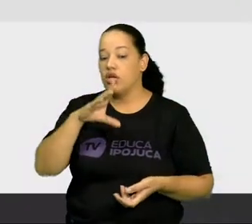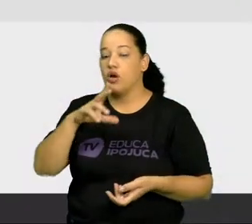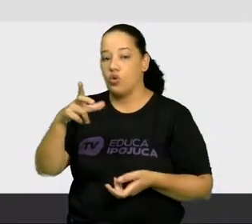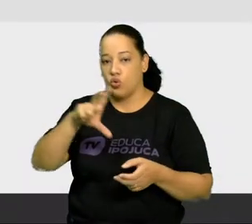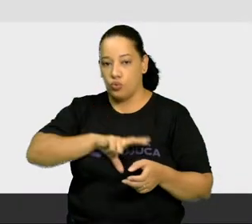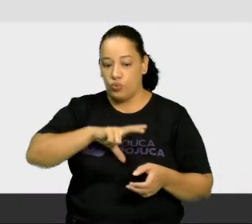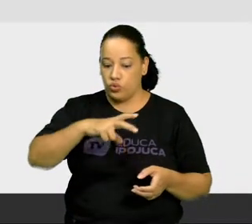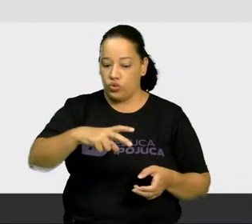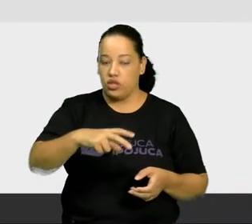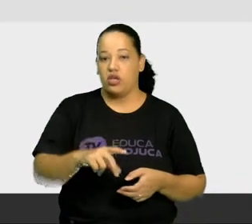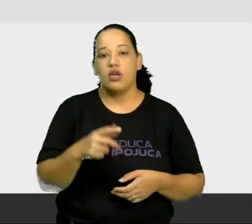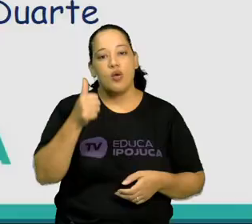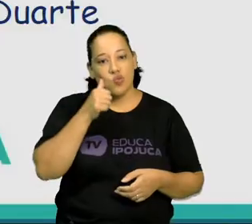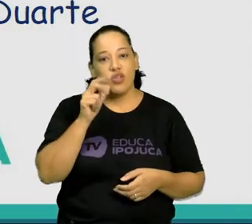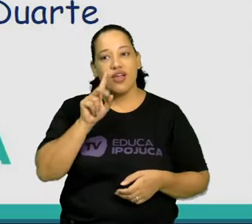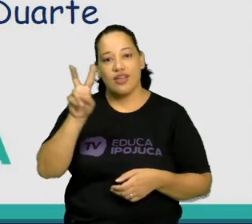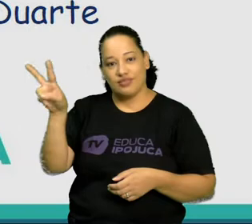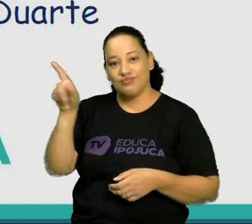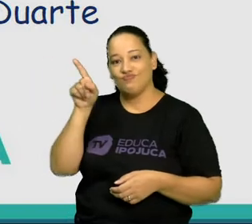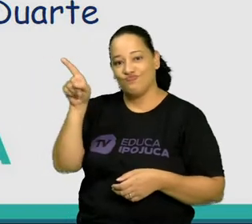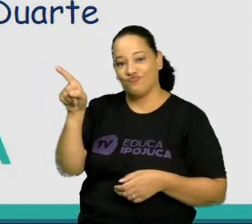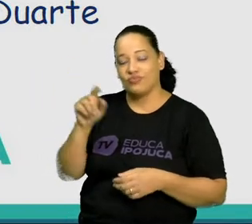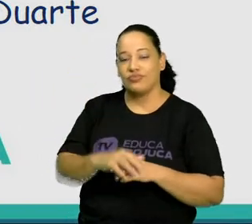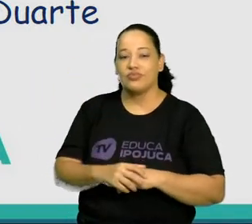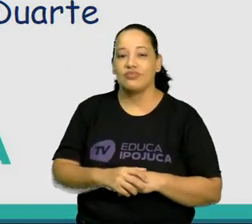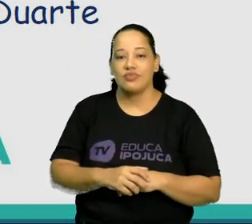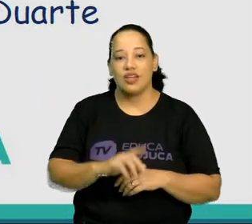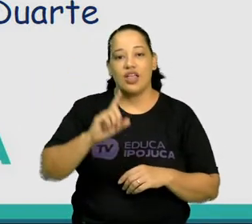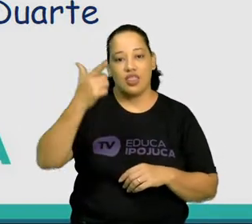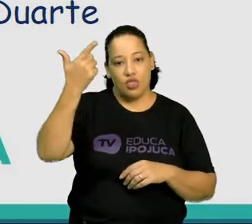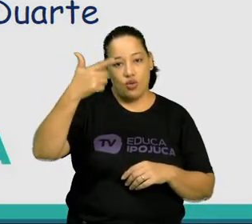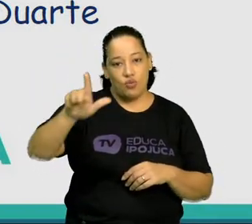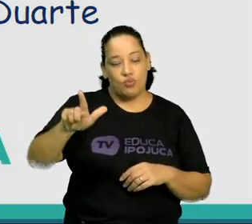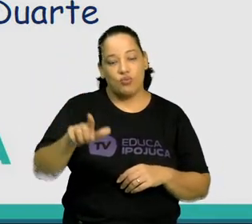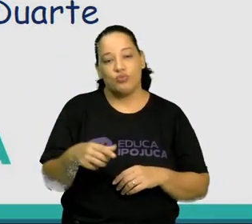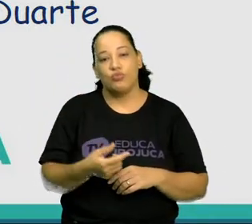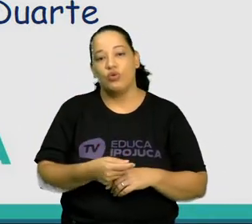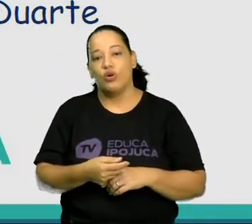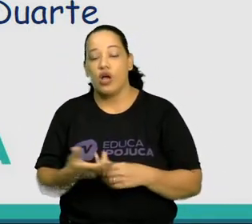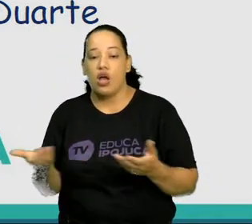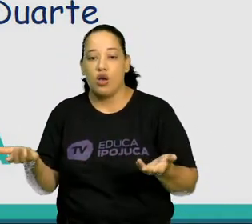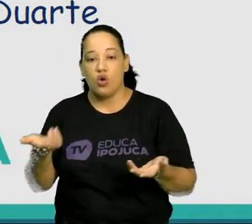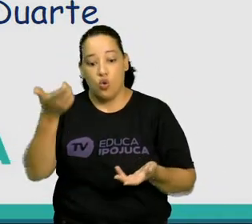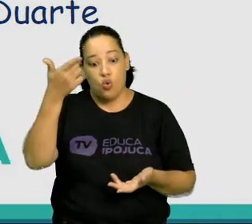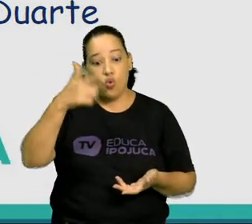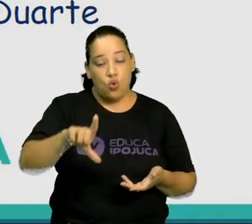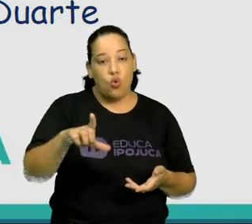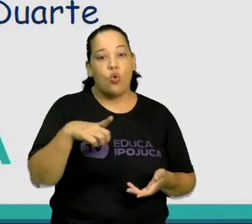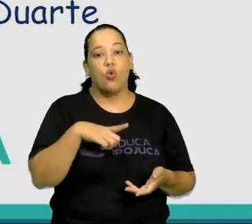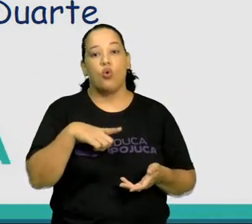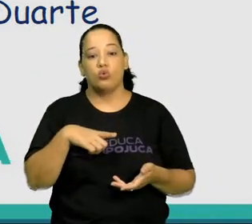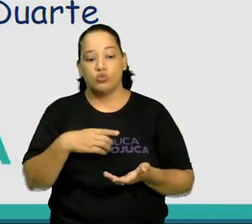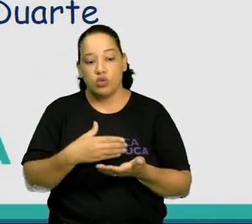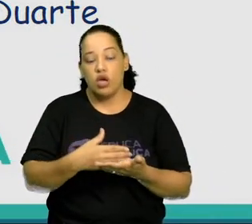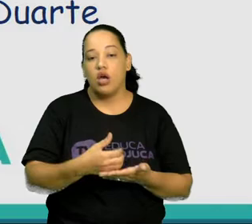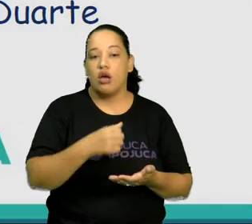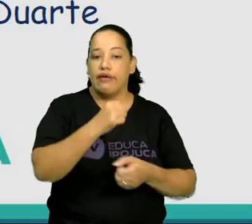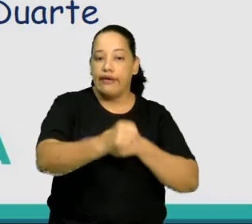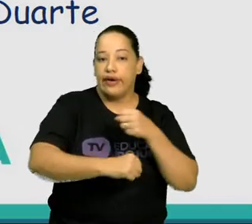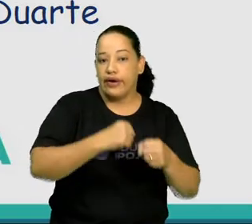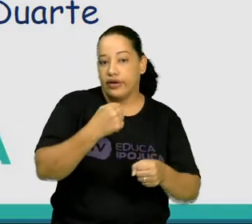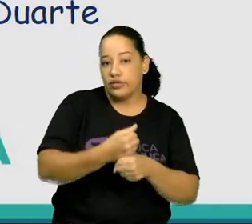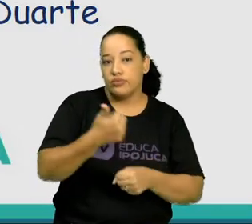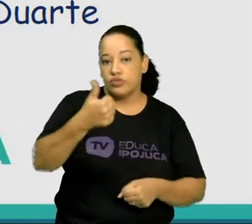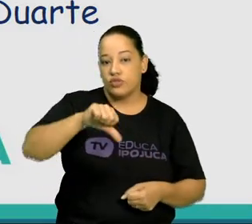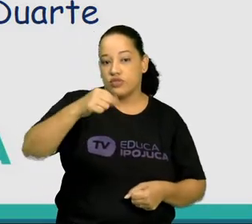Eis aqui a Carmen Miranda, o estúdio da Cinedia. Depois vem a Atlântida, que é um estúdio que dominou a década de 40, com a chanchada.